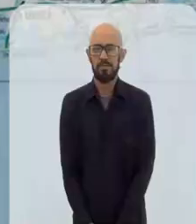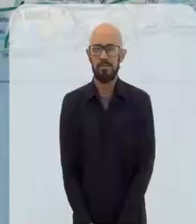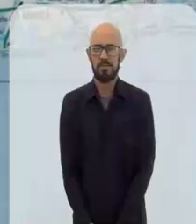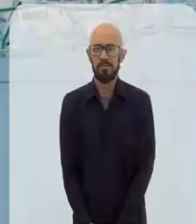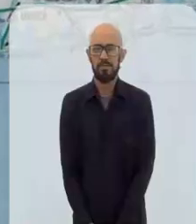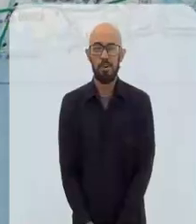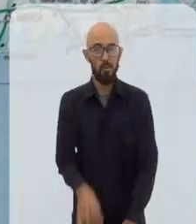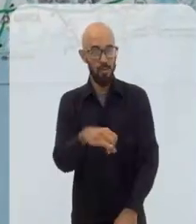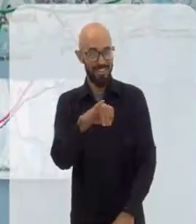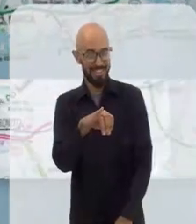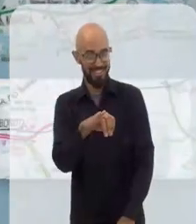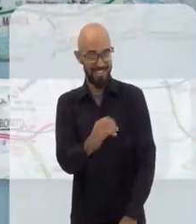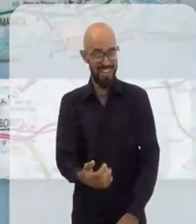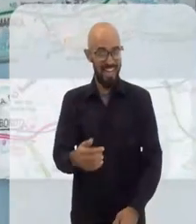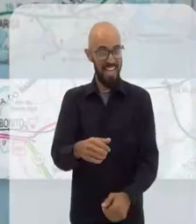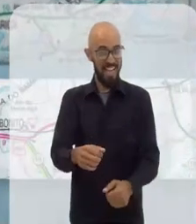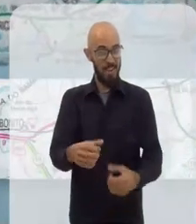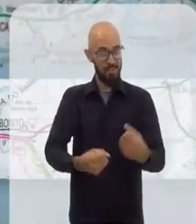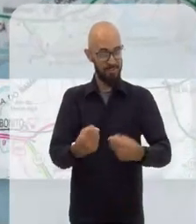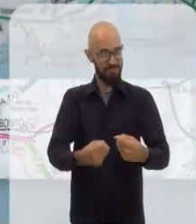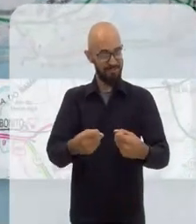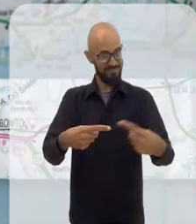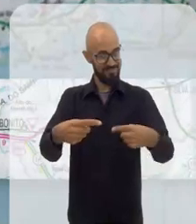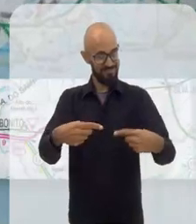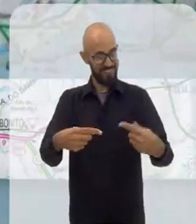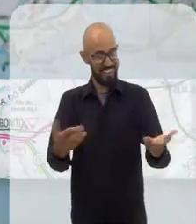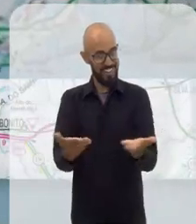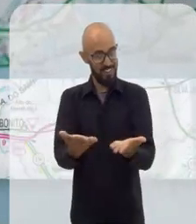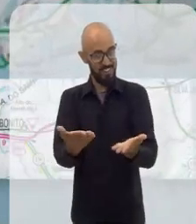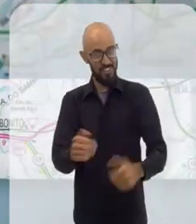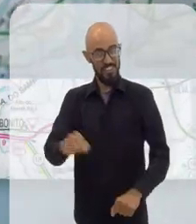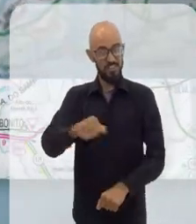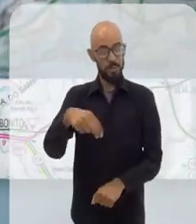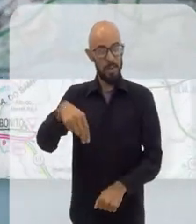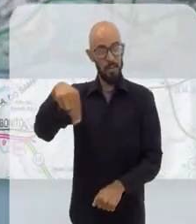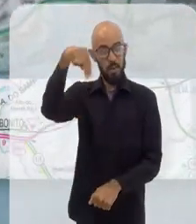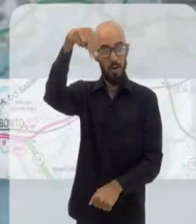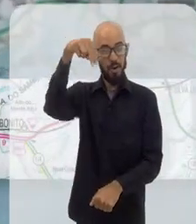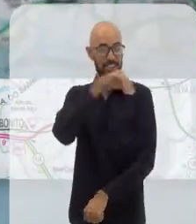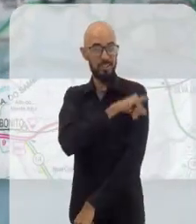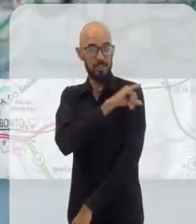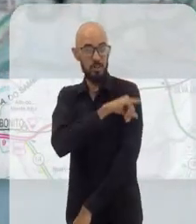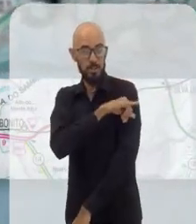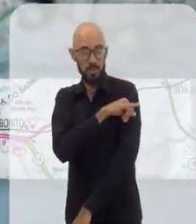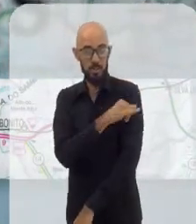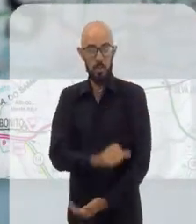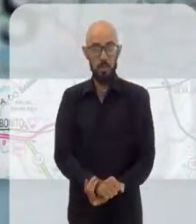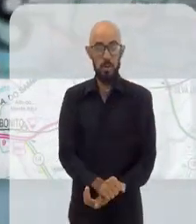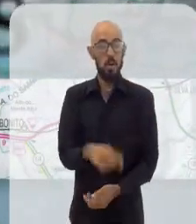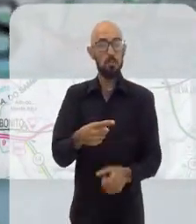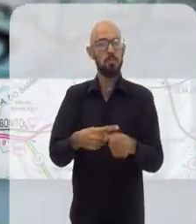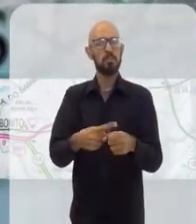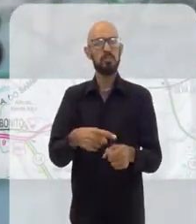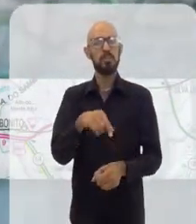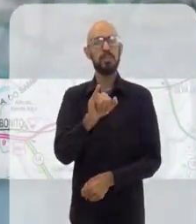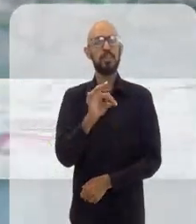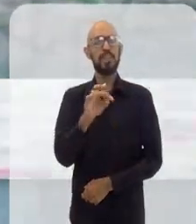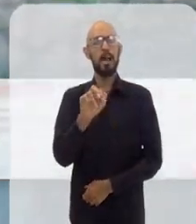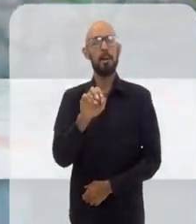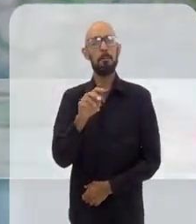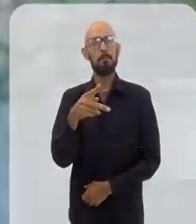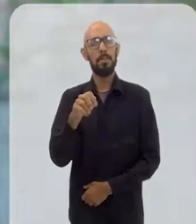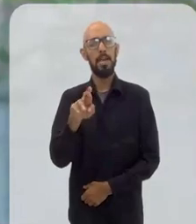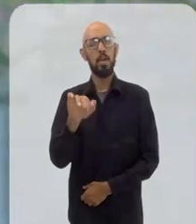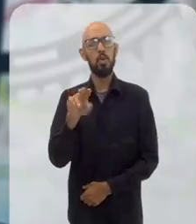Olá, o Na Estrada de hoje vai te levar para o Noroeste Fluminense. Vamos conhecer o município de